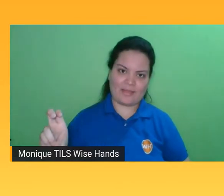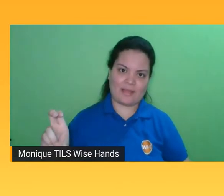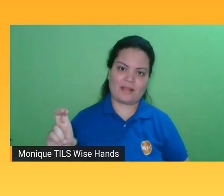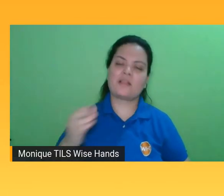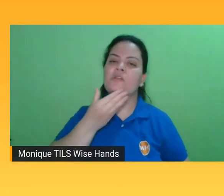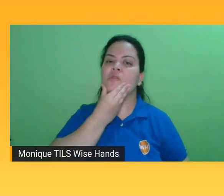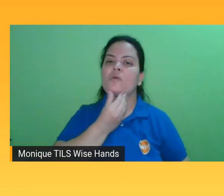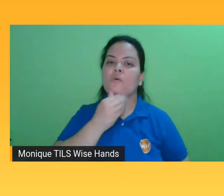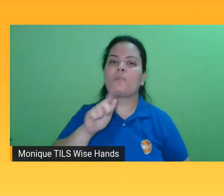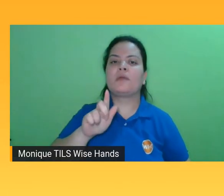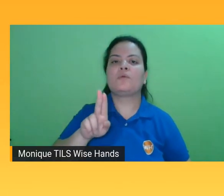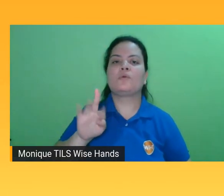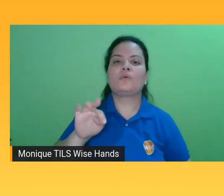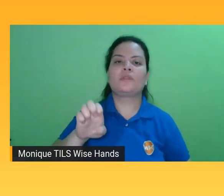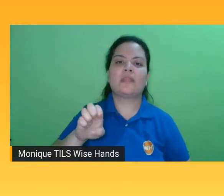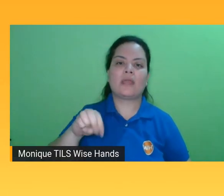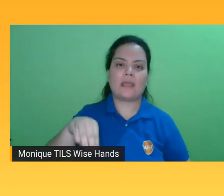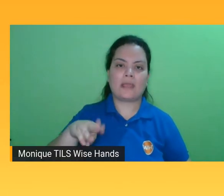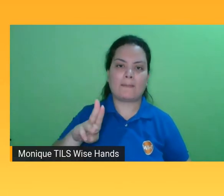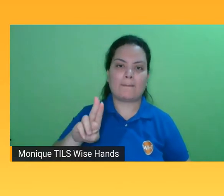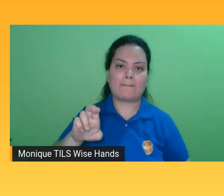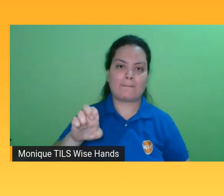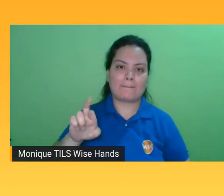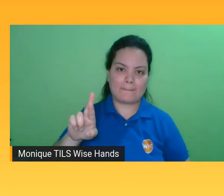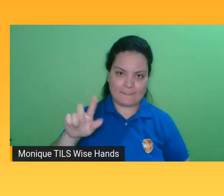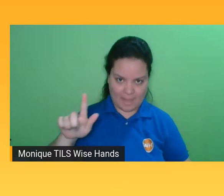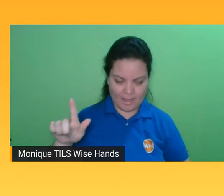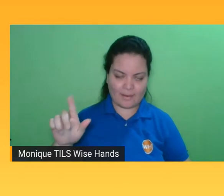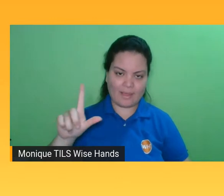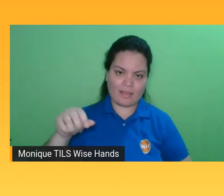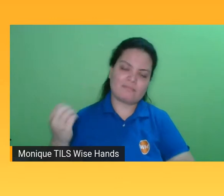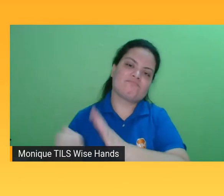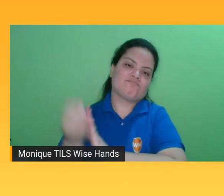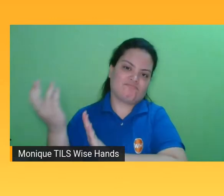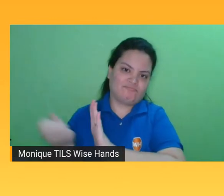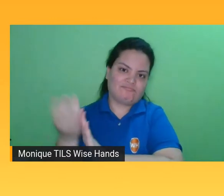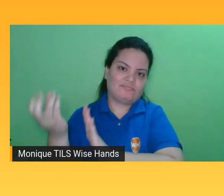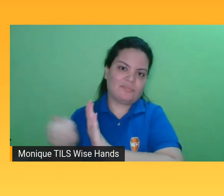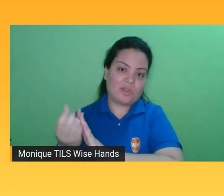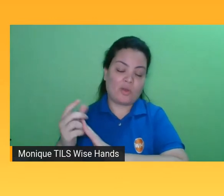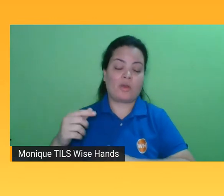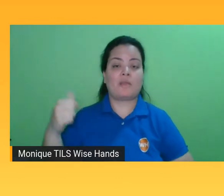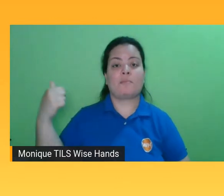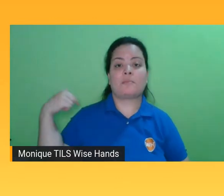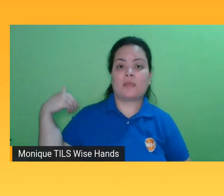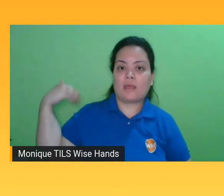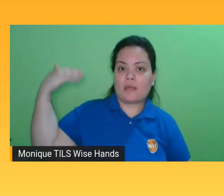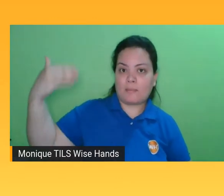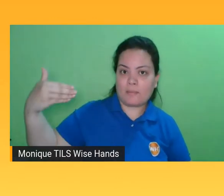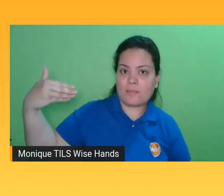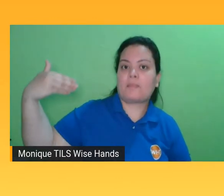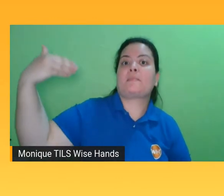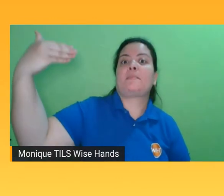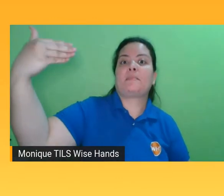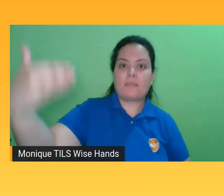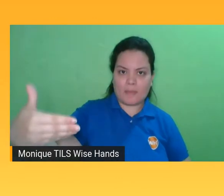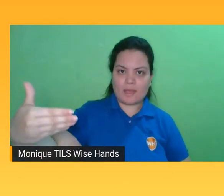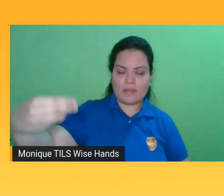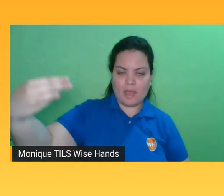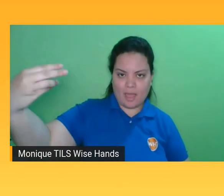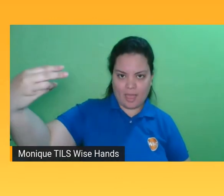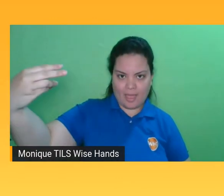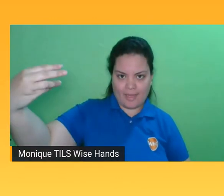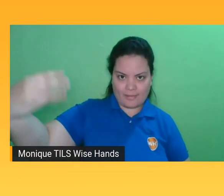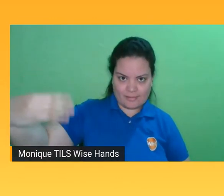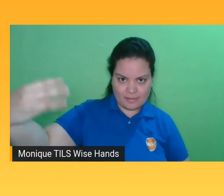reutilizáveis. E a gente tem o terceiro grande momento na história do livro, que é chamado mais do que uma evolução, mas sim